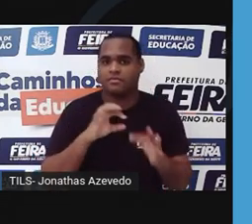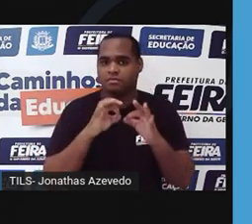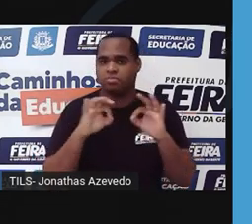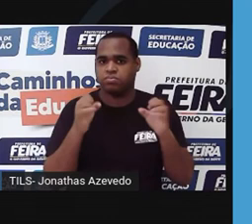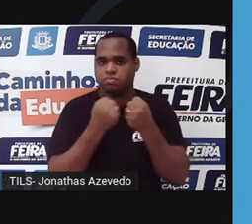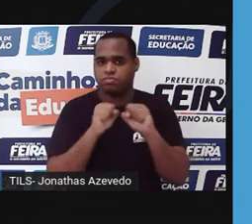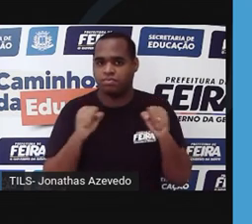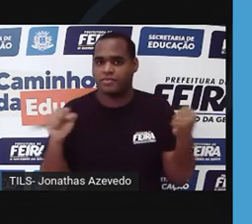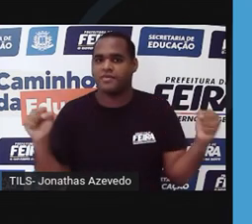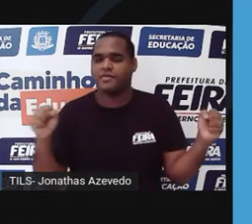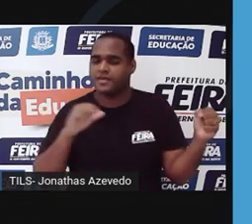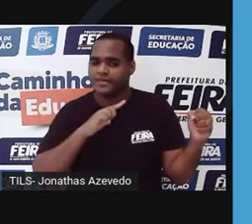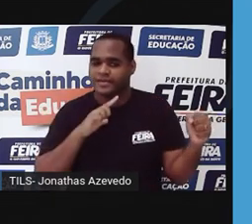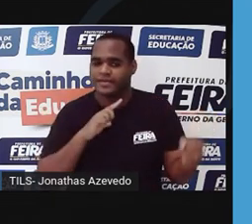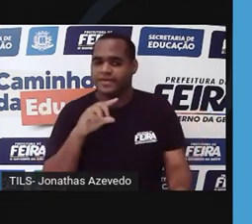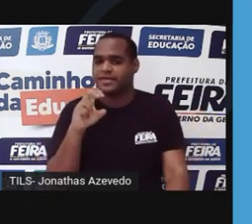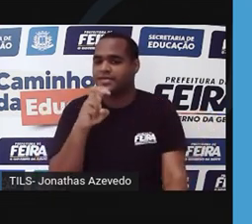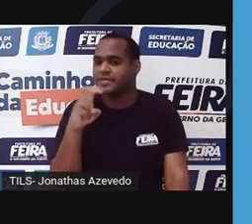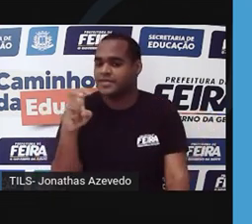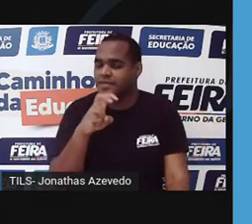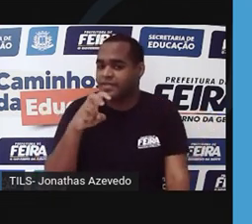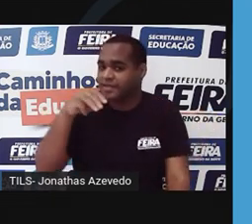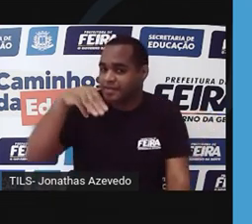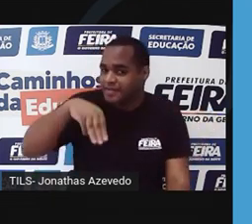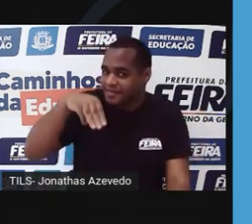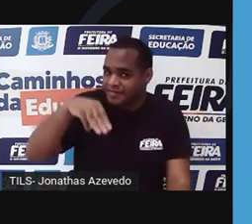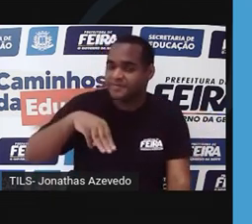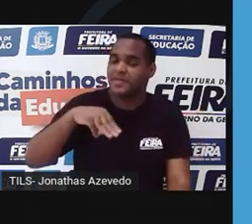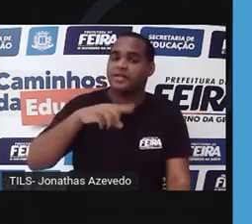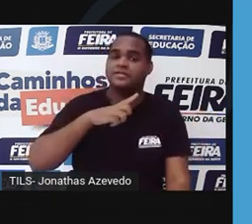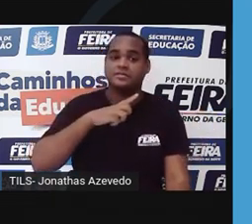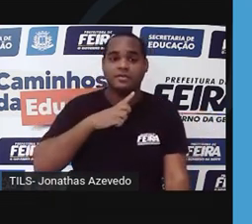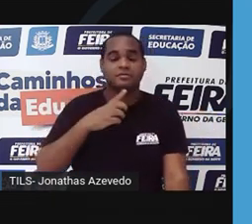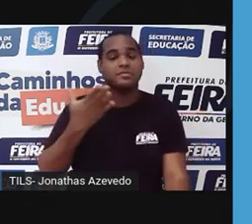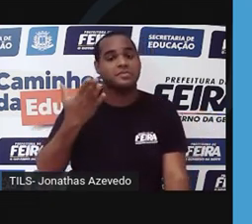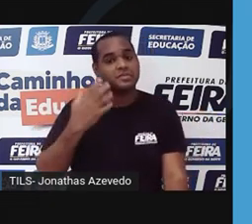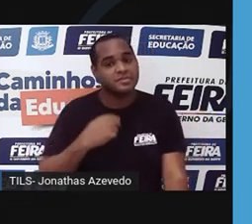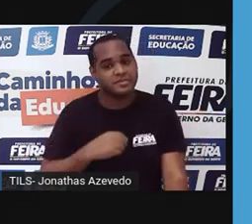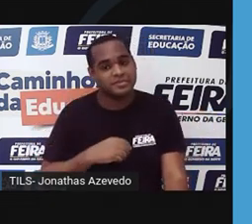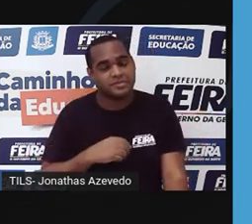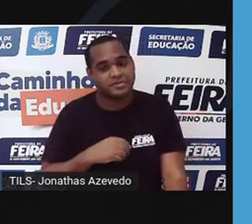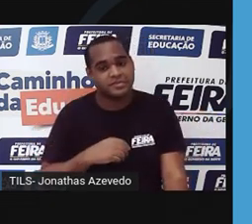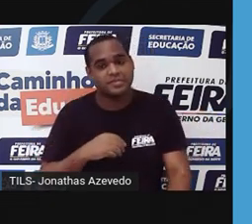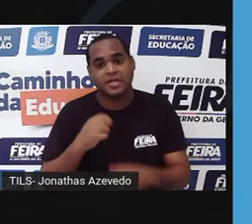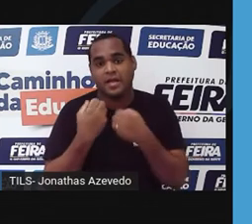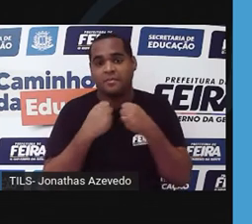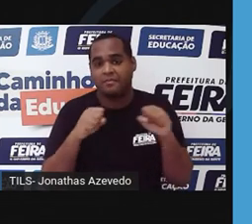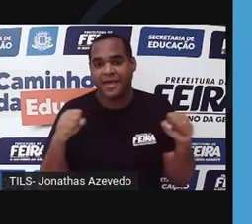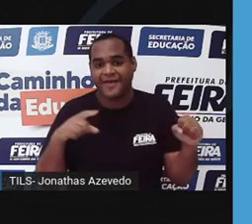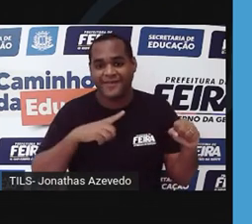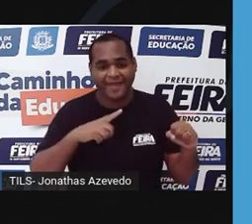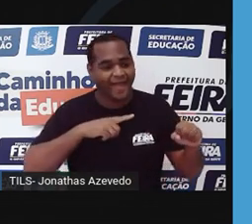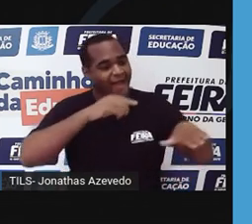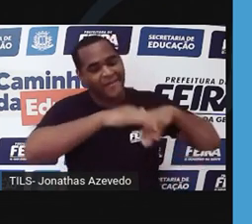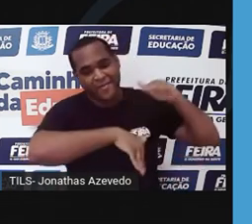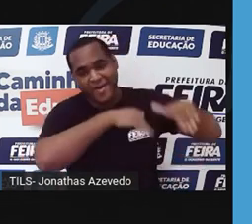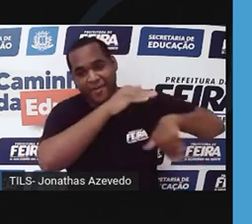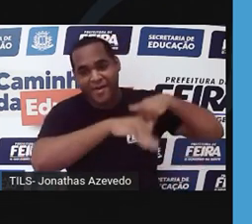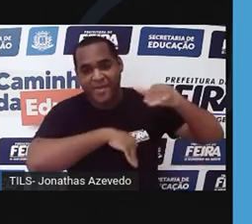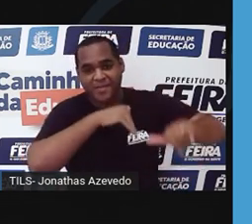comprida que já encontraram media 55 metros, maior que uma piscina olímpica.